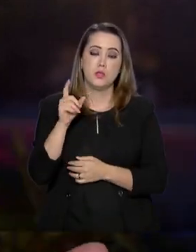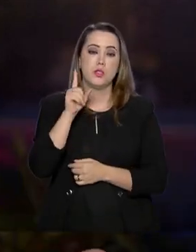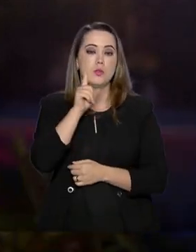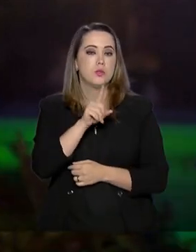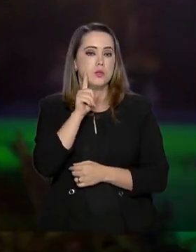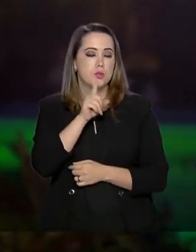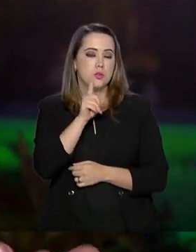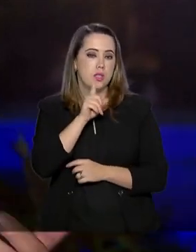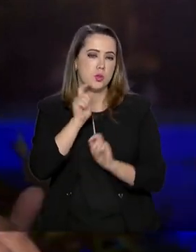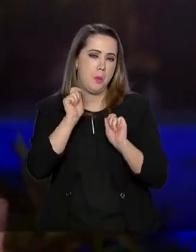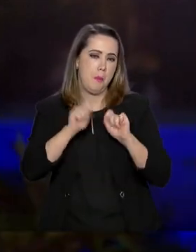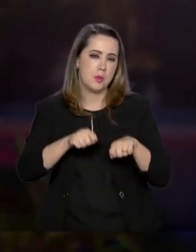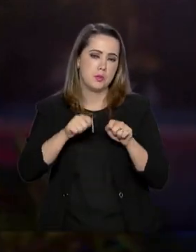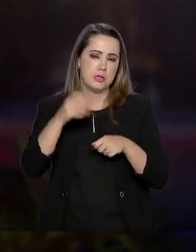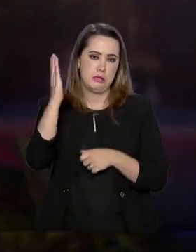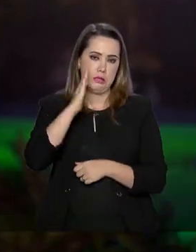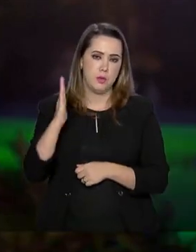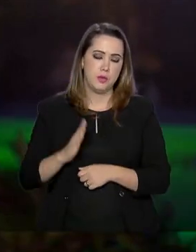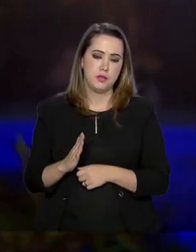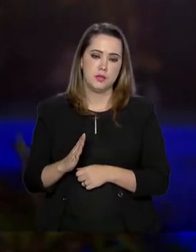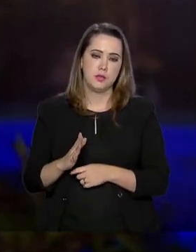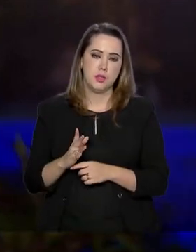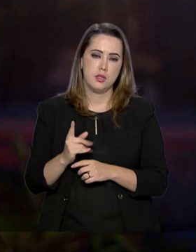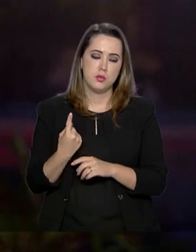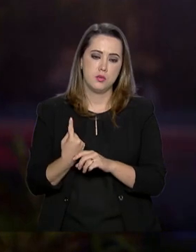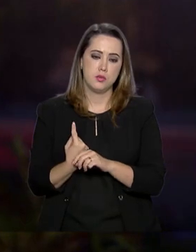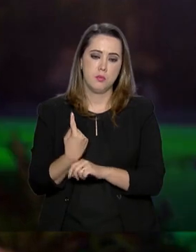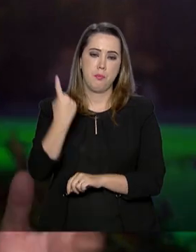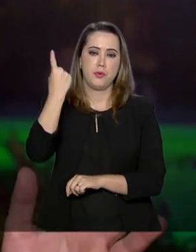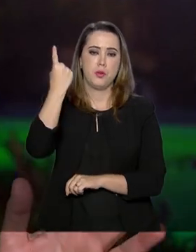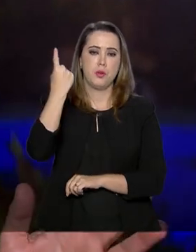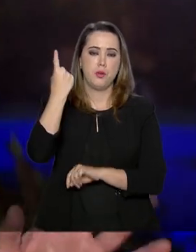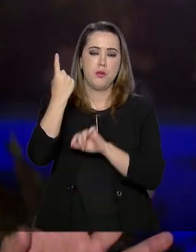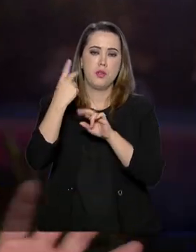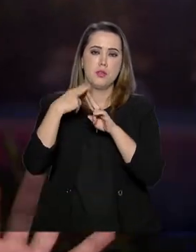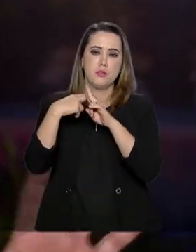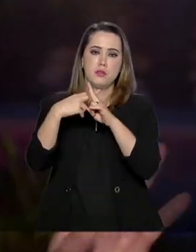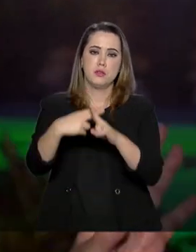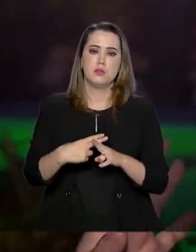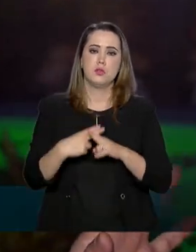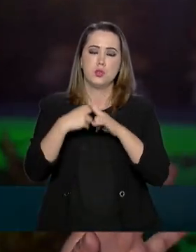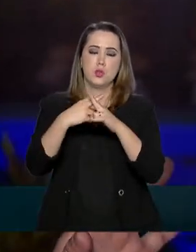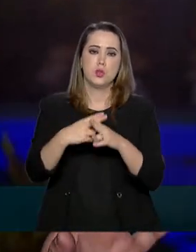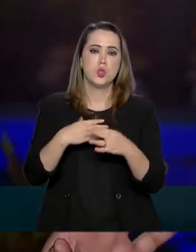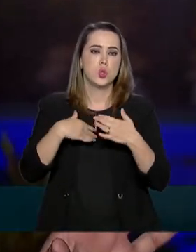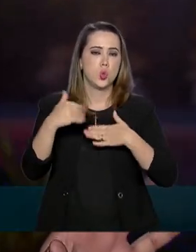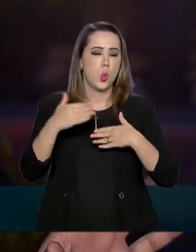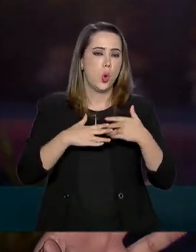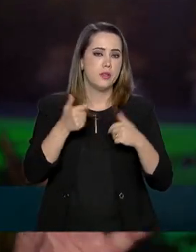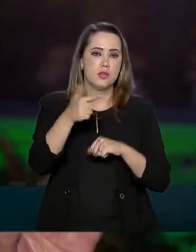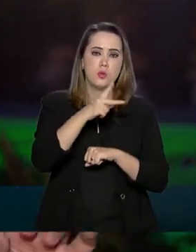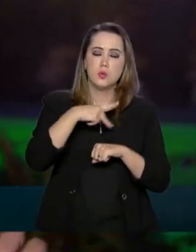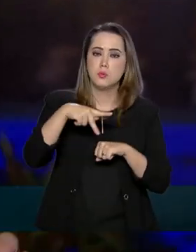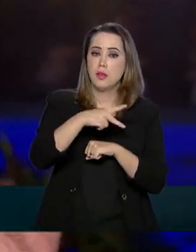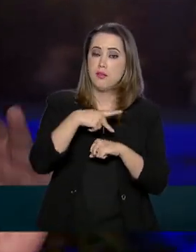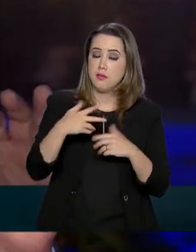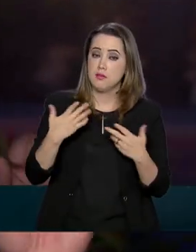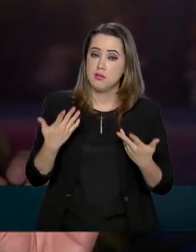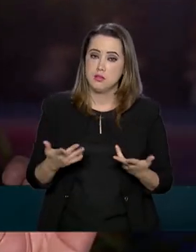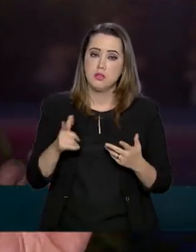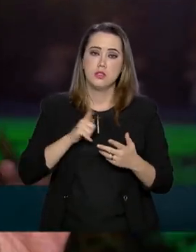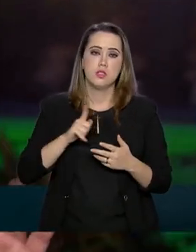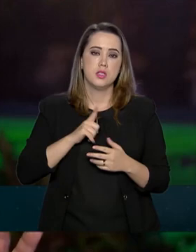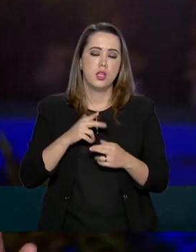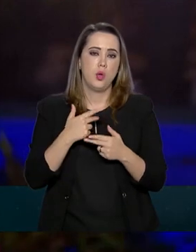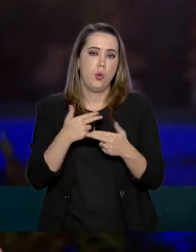Unidos permitem que o Brasil lance foguetes e satélites de quaisquer nacionalidades que contenham